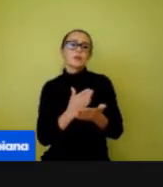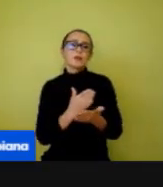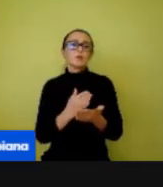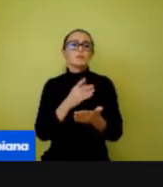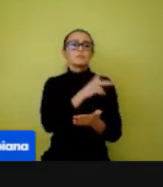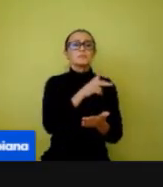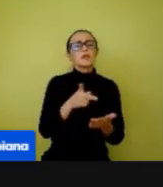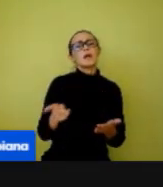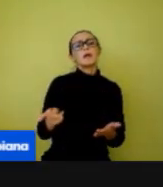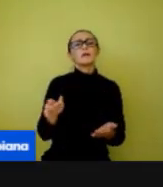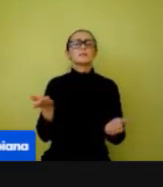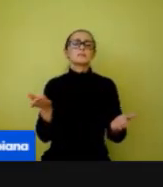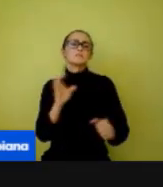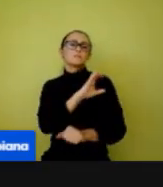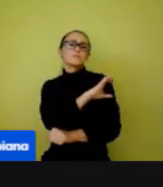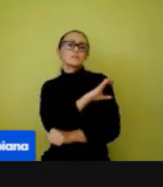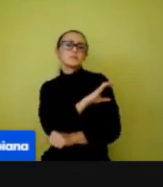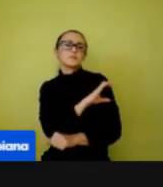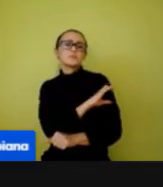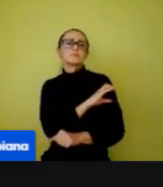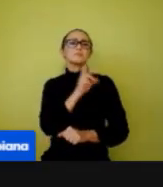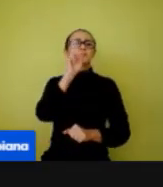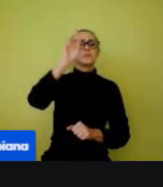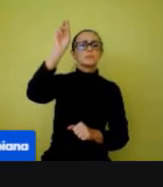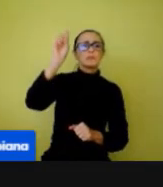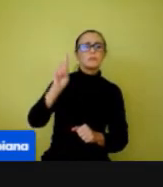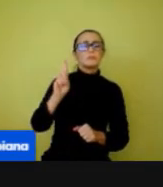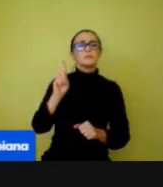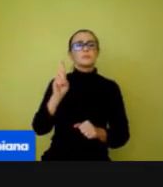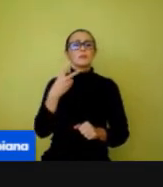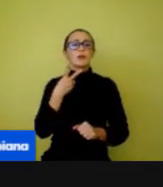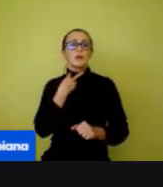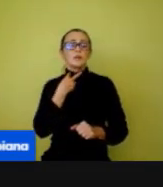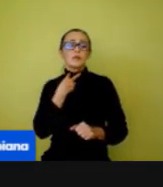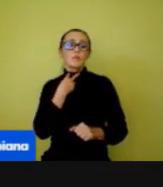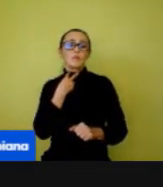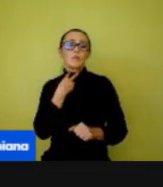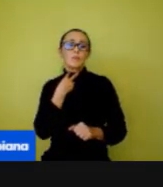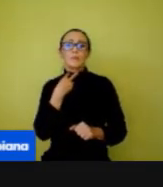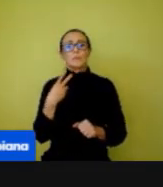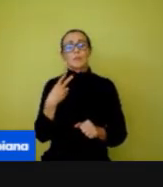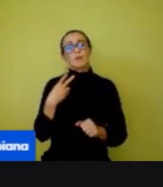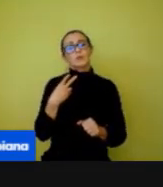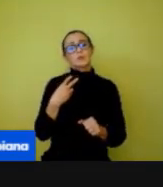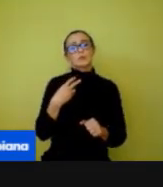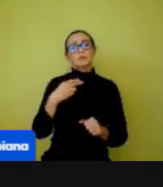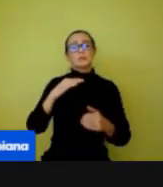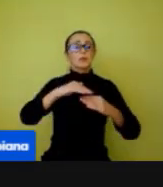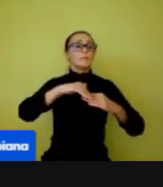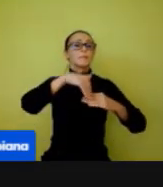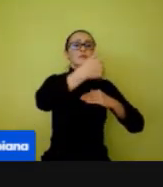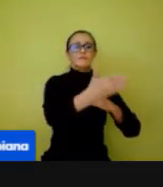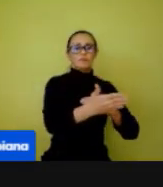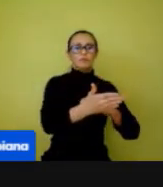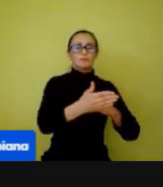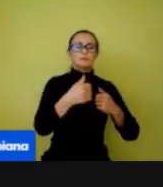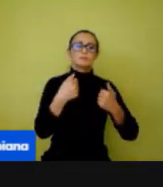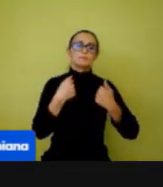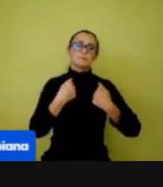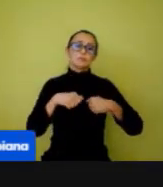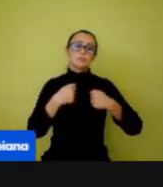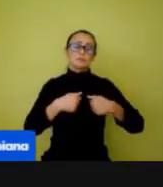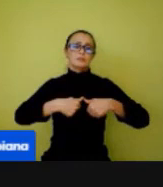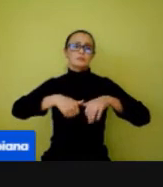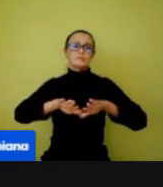coordenação, a gestão, está falando que não é para sair da sala. É para sair da sala, sim. Essa criança precisa desse